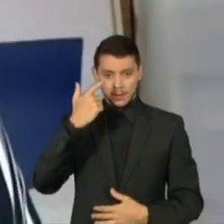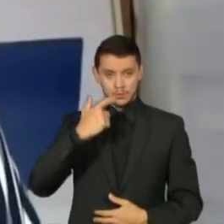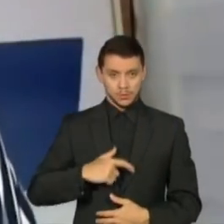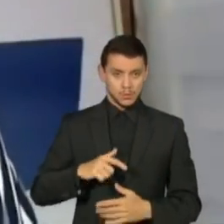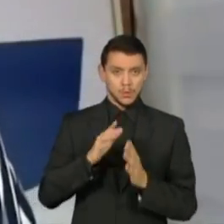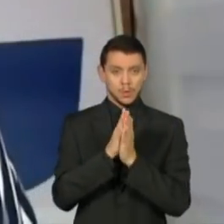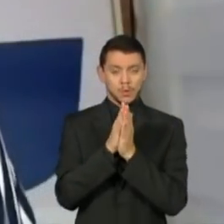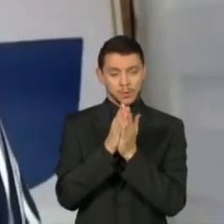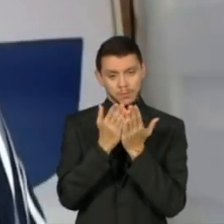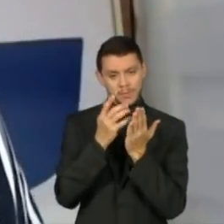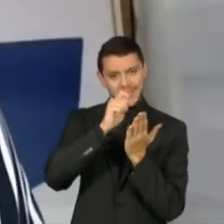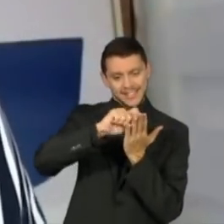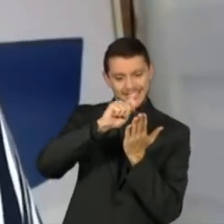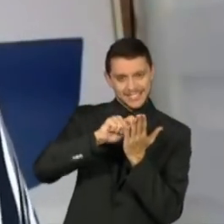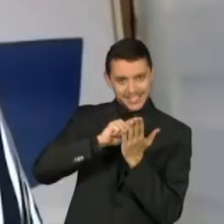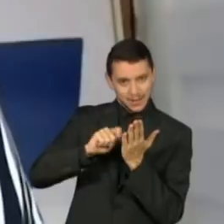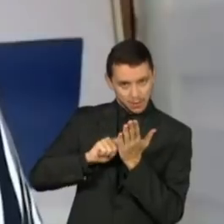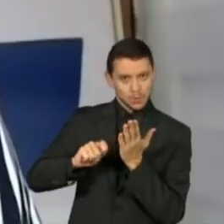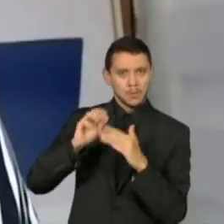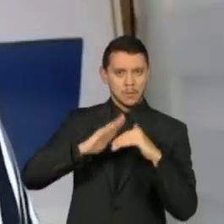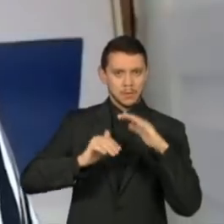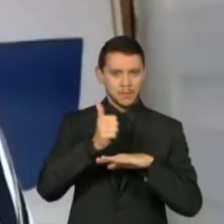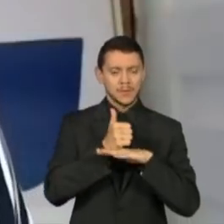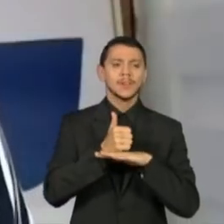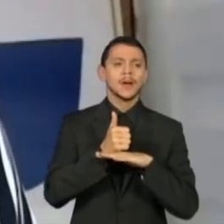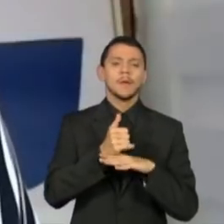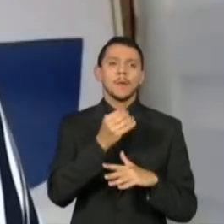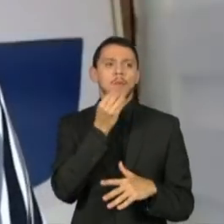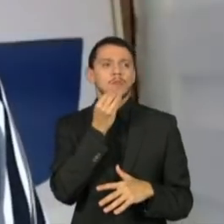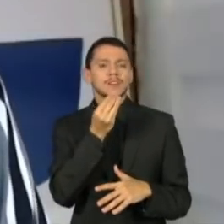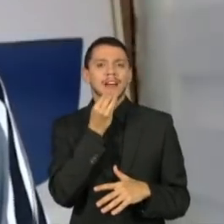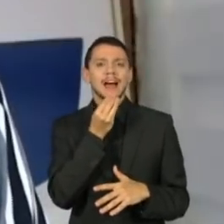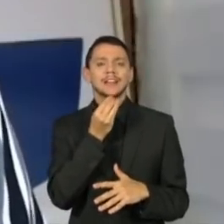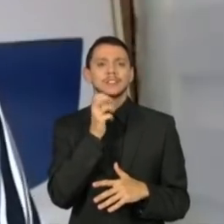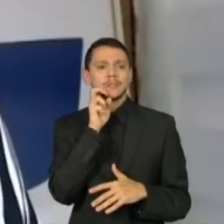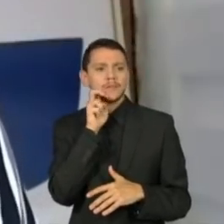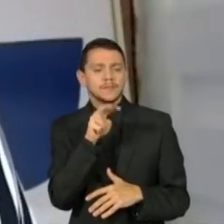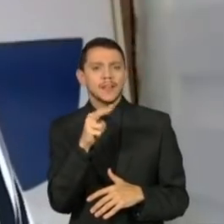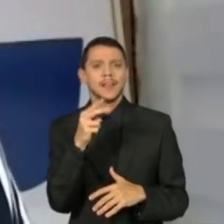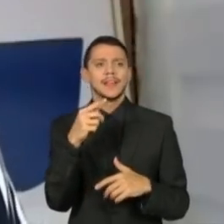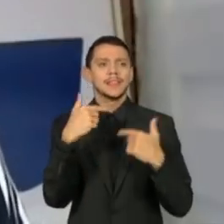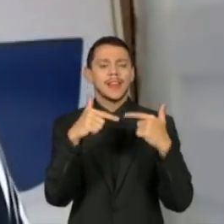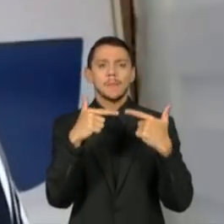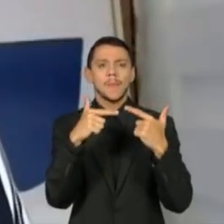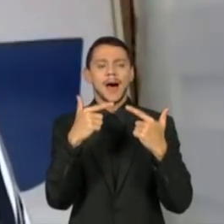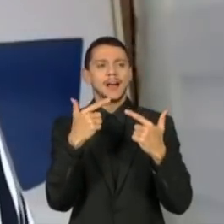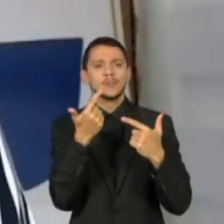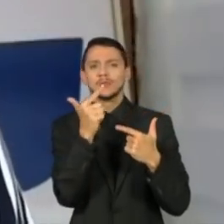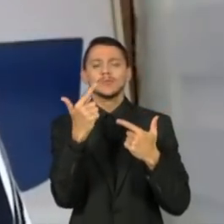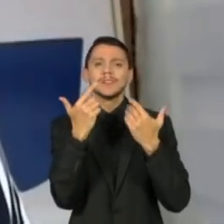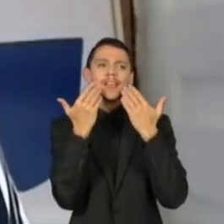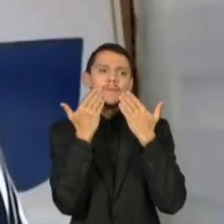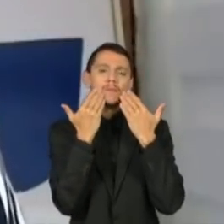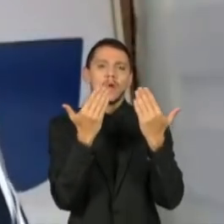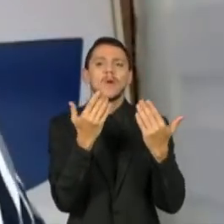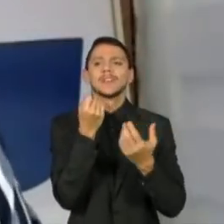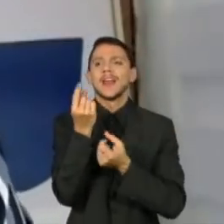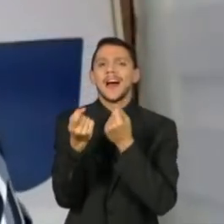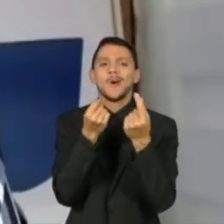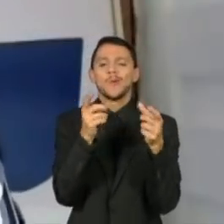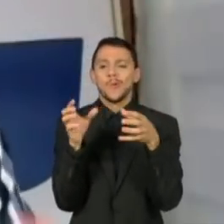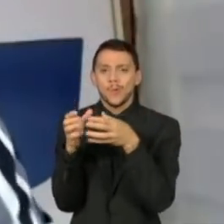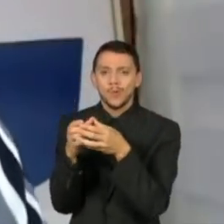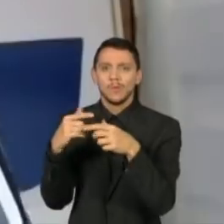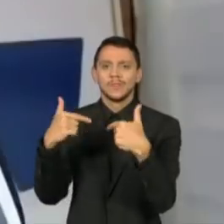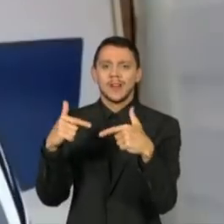leitor, a chance de reconhecer o trabalho invisível e incansável de algumas classes. A